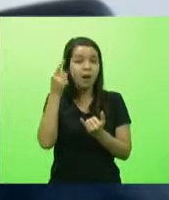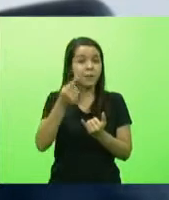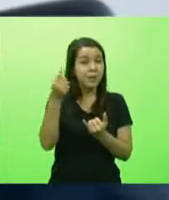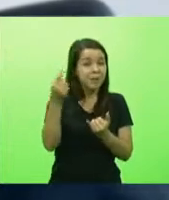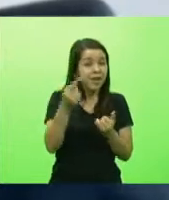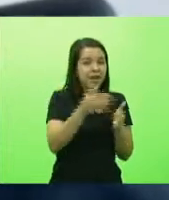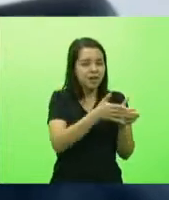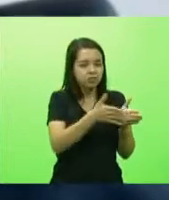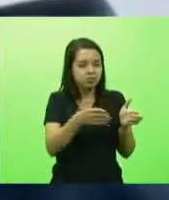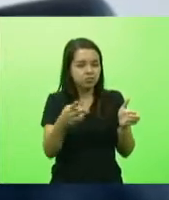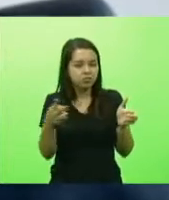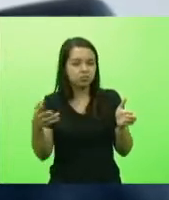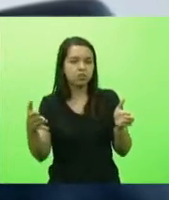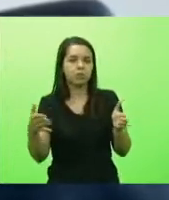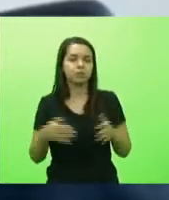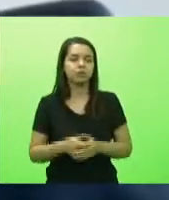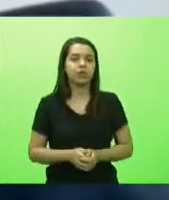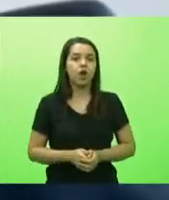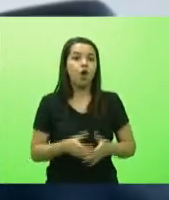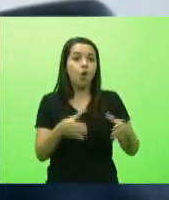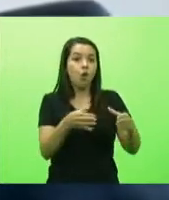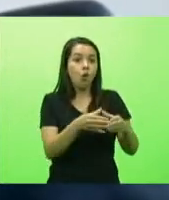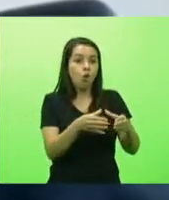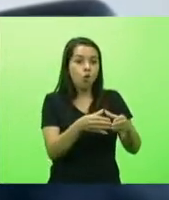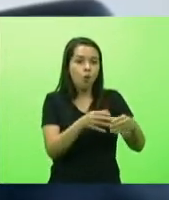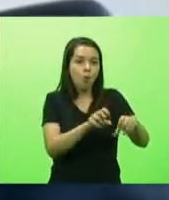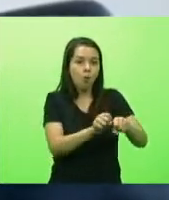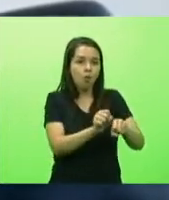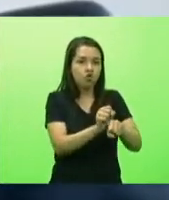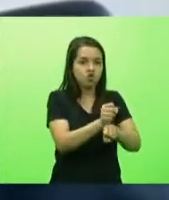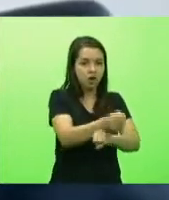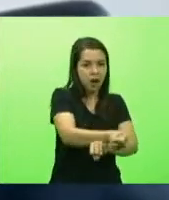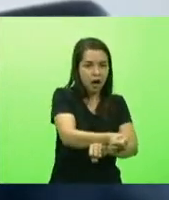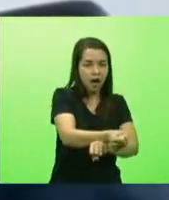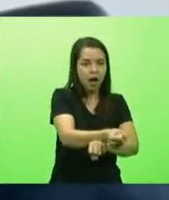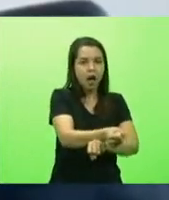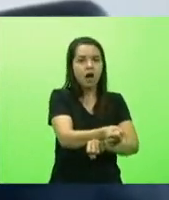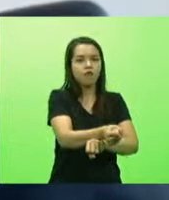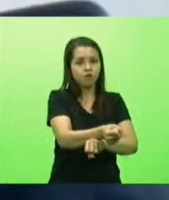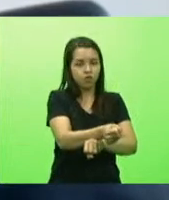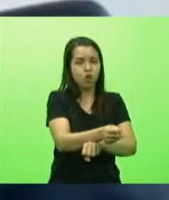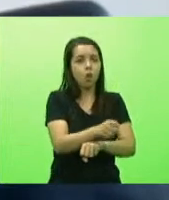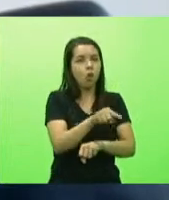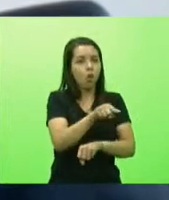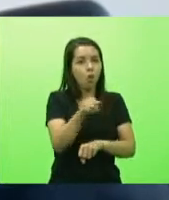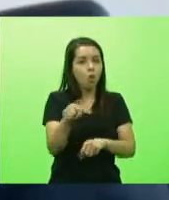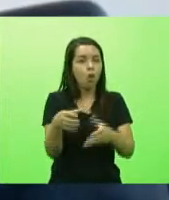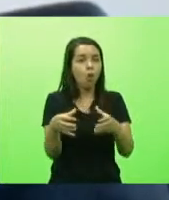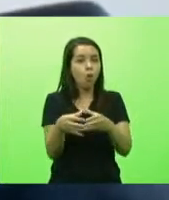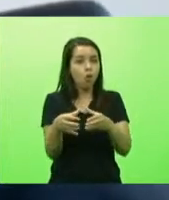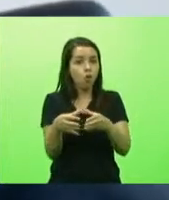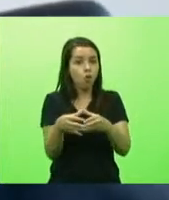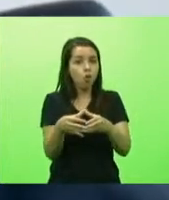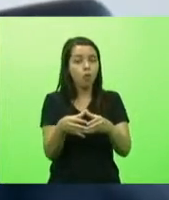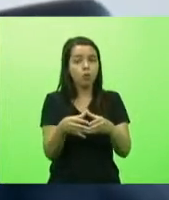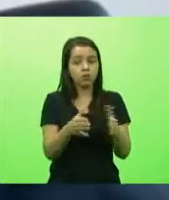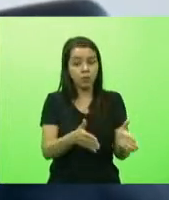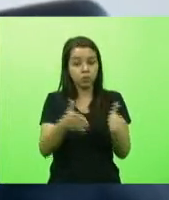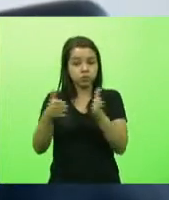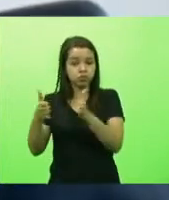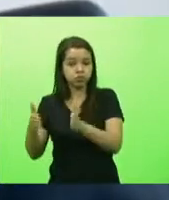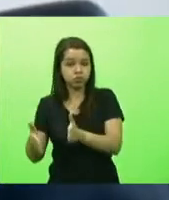quilombolas deputada o ministério o programa nacional ele incluiu num segundo momento os quilombolas na fase 1